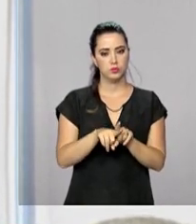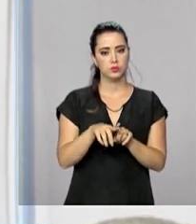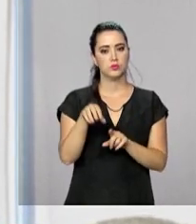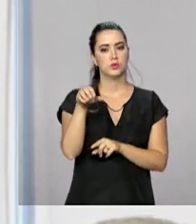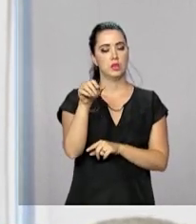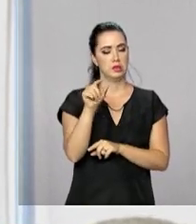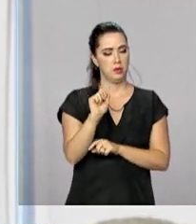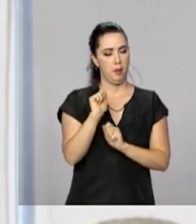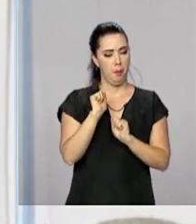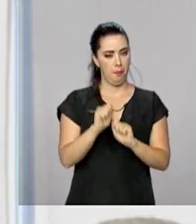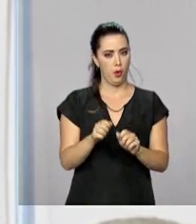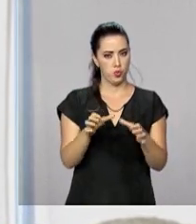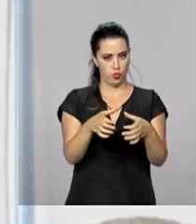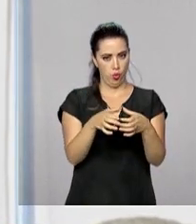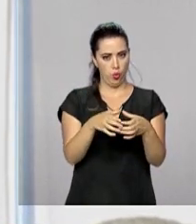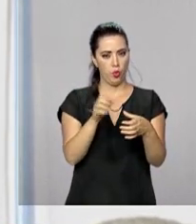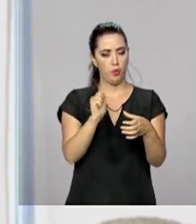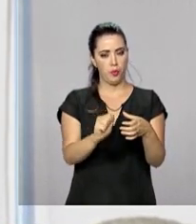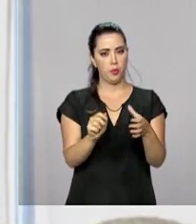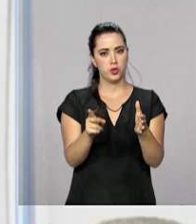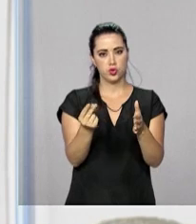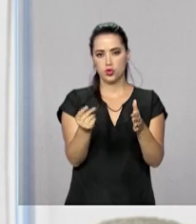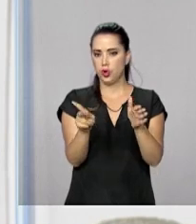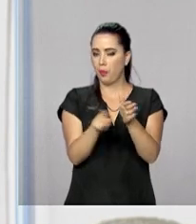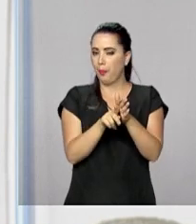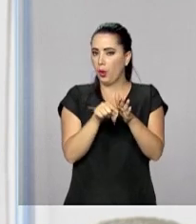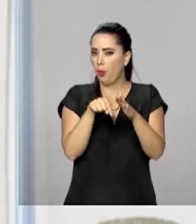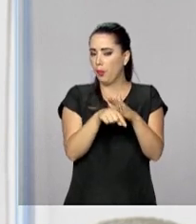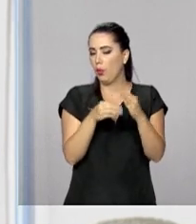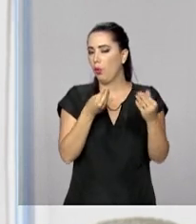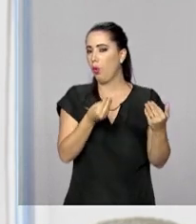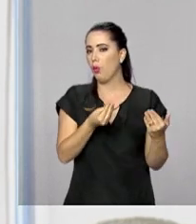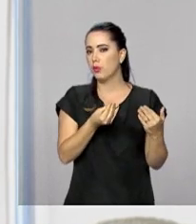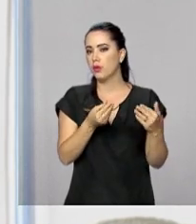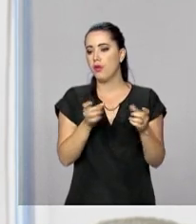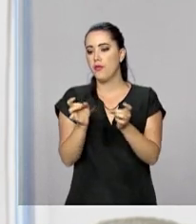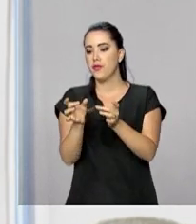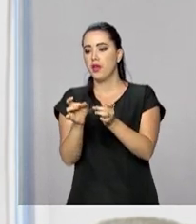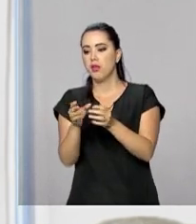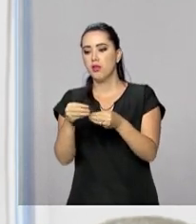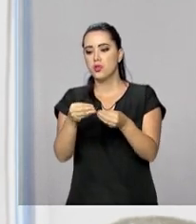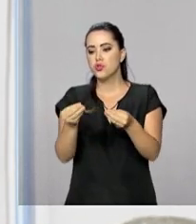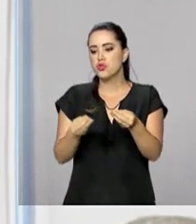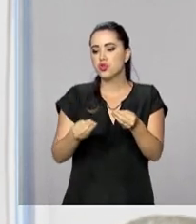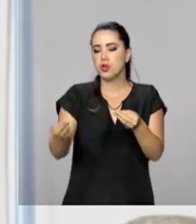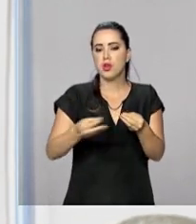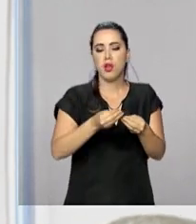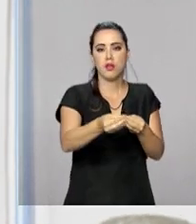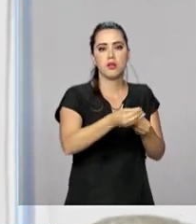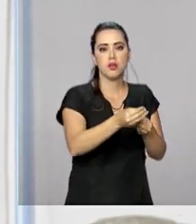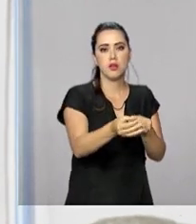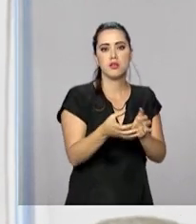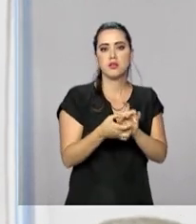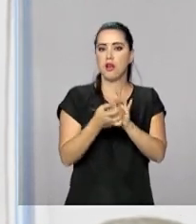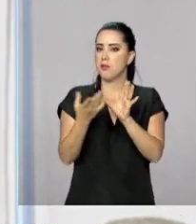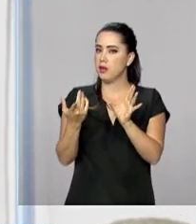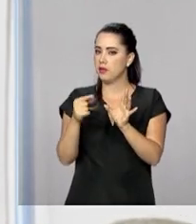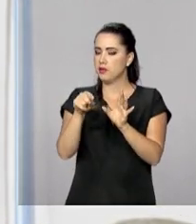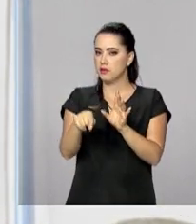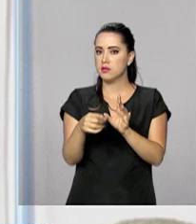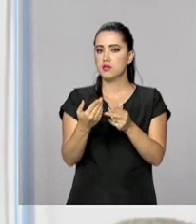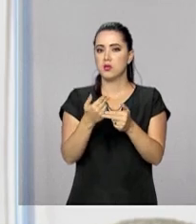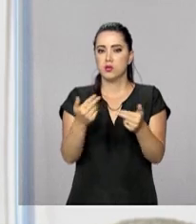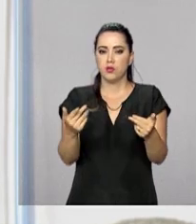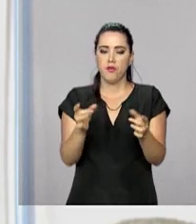poderá ter receitas próprias. O resultado da venda de ingressos, do licenciamento e da comercialização